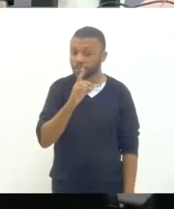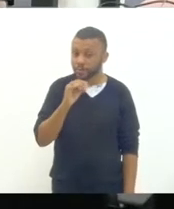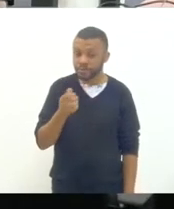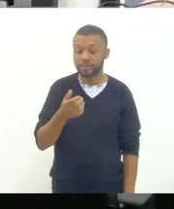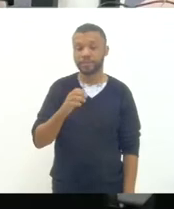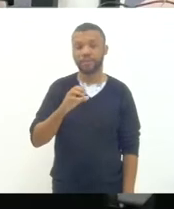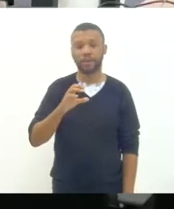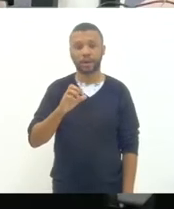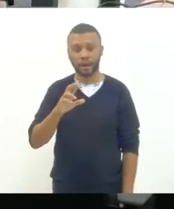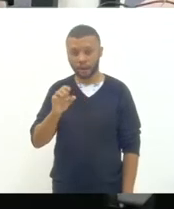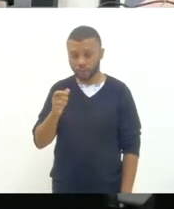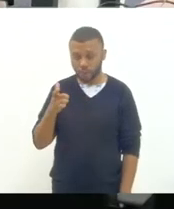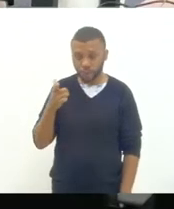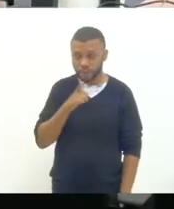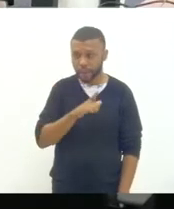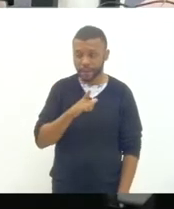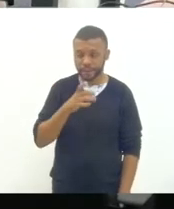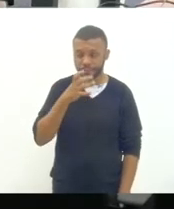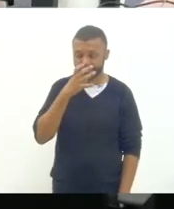está nos ouvindo